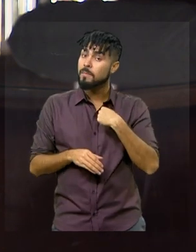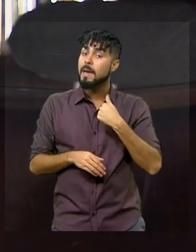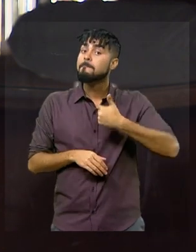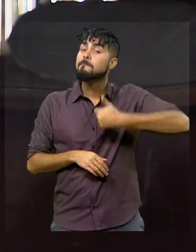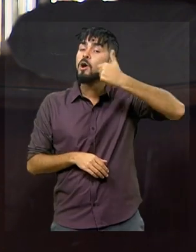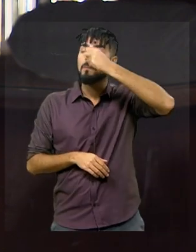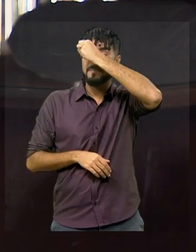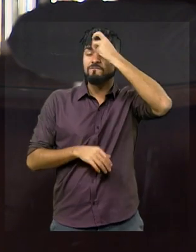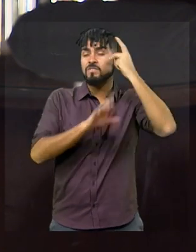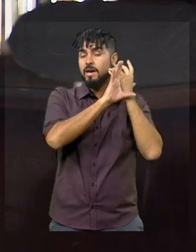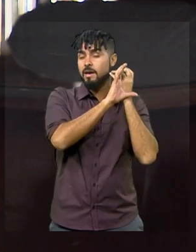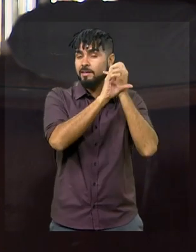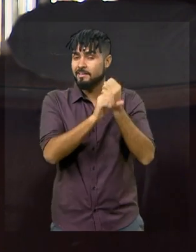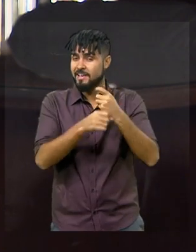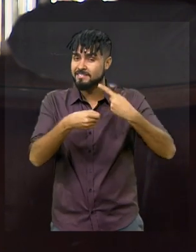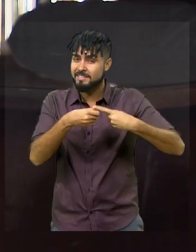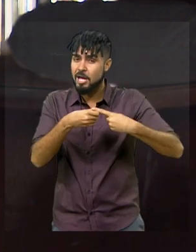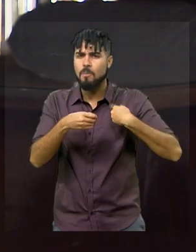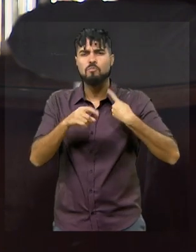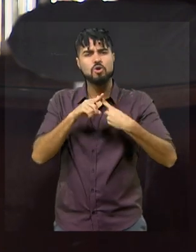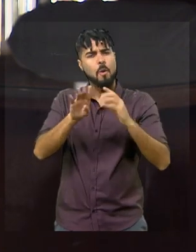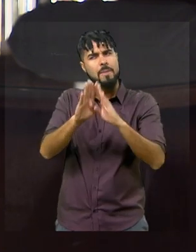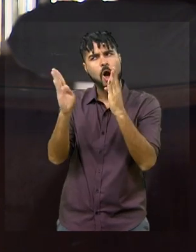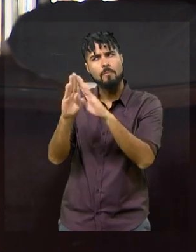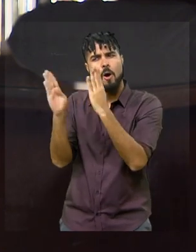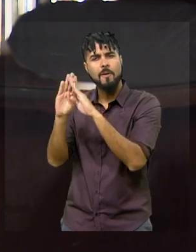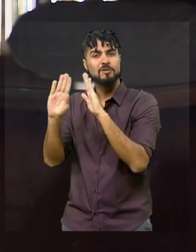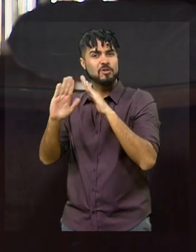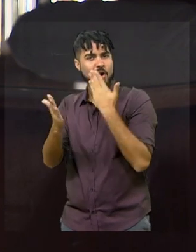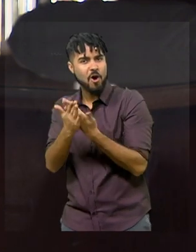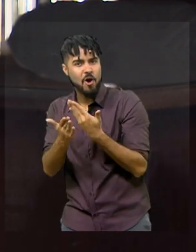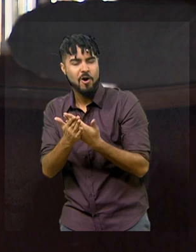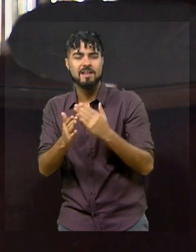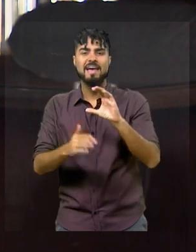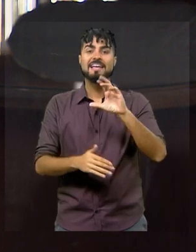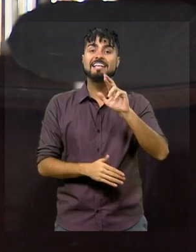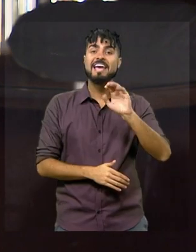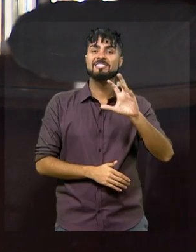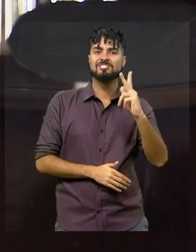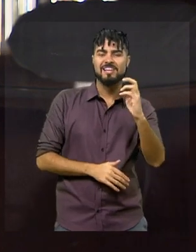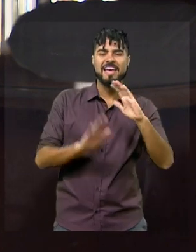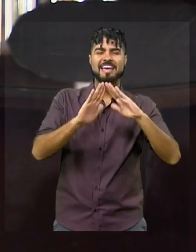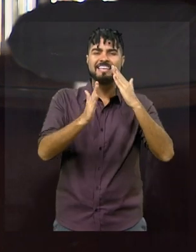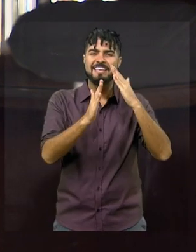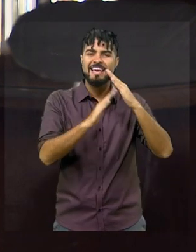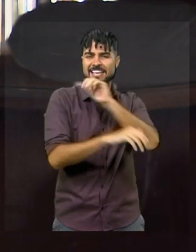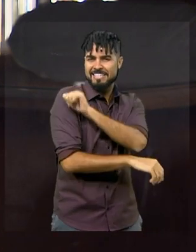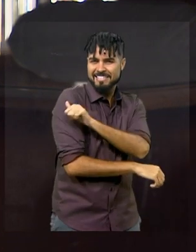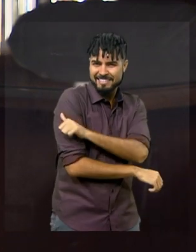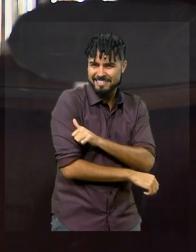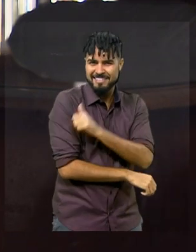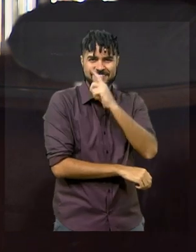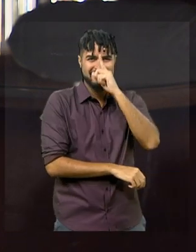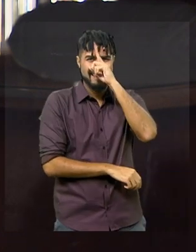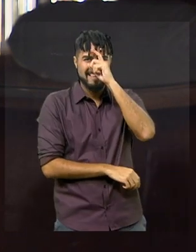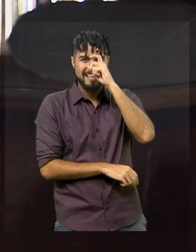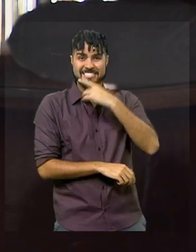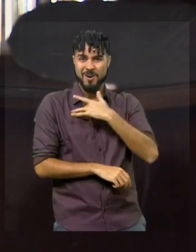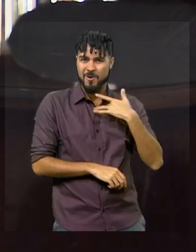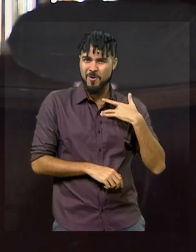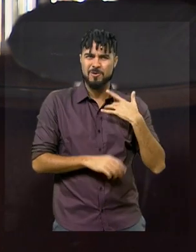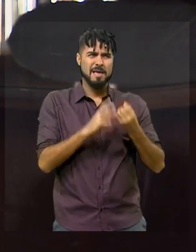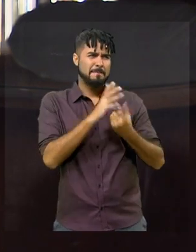da cidade, porque foi a prefeita que mais fez escolas e creches, que mais fez clínicas de saúde, mais asfaltou, que mais gerou, levou